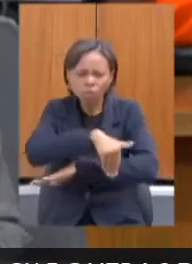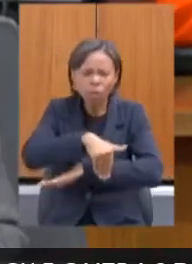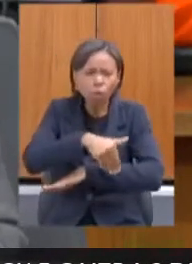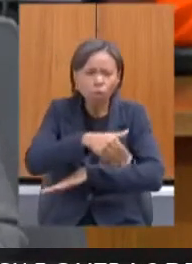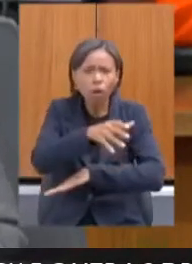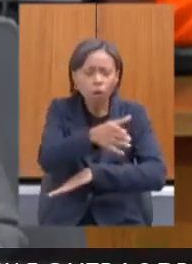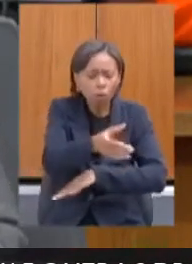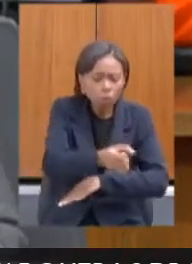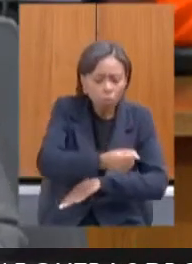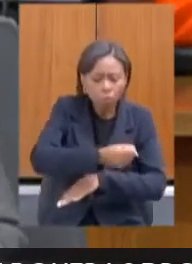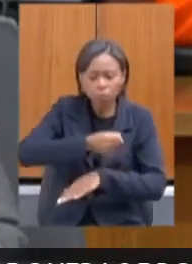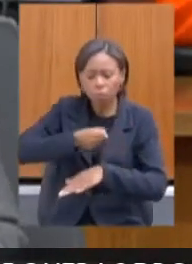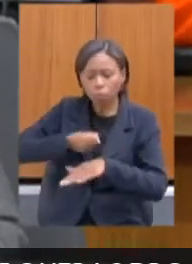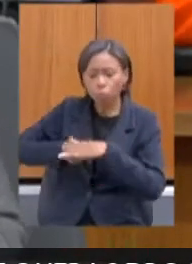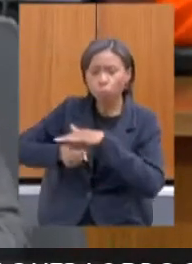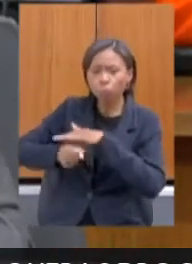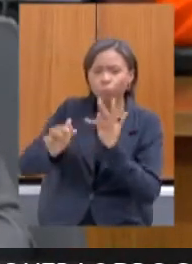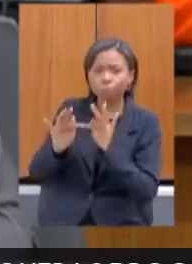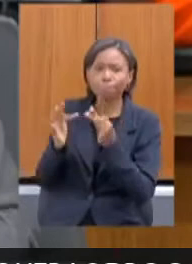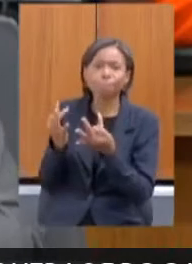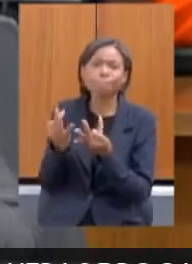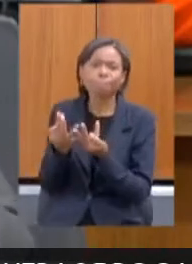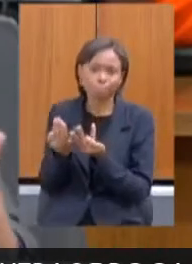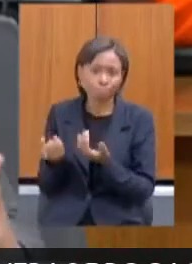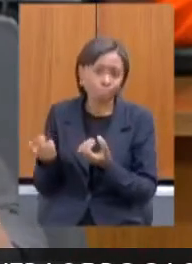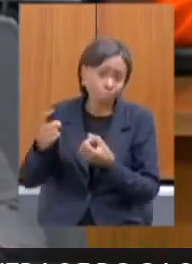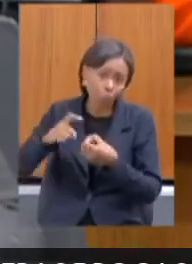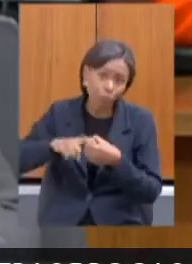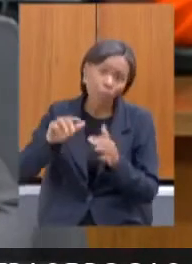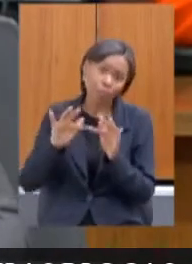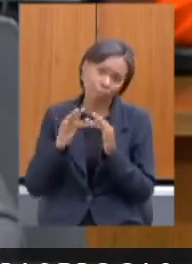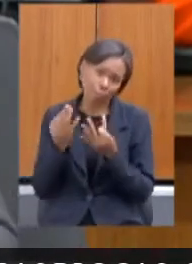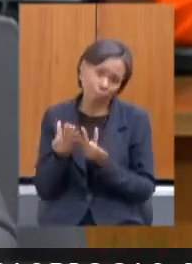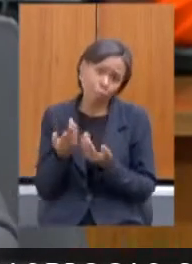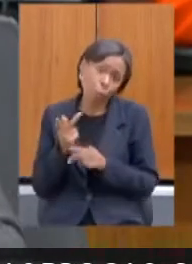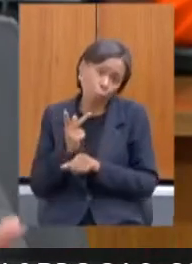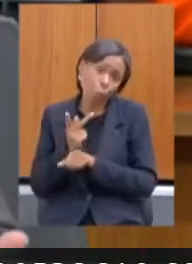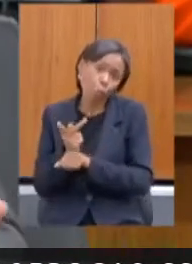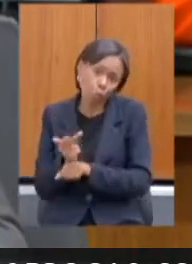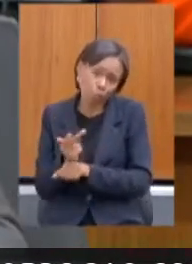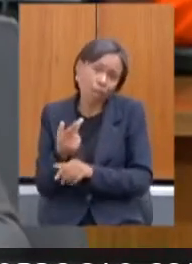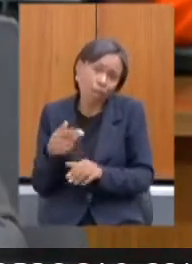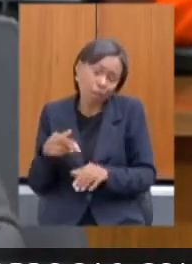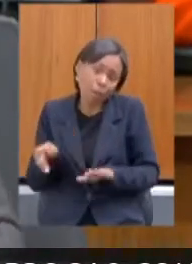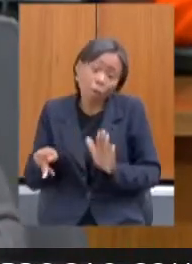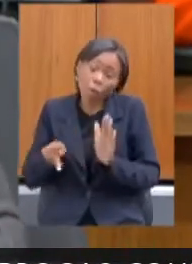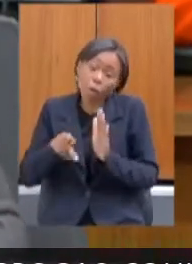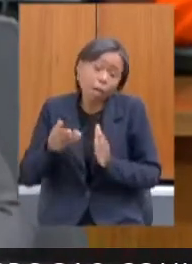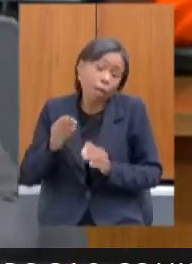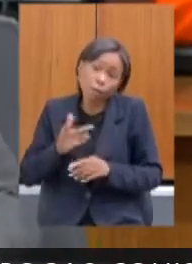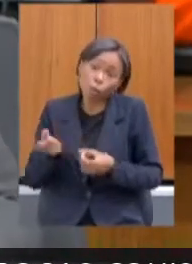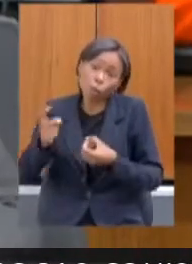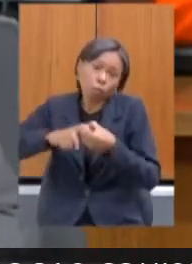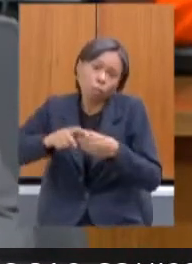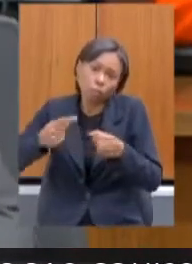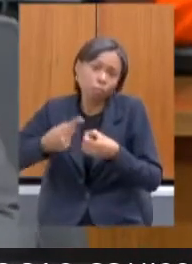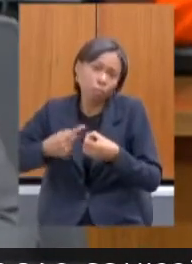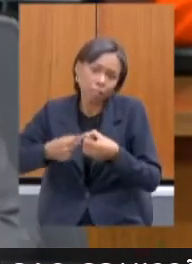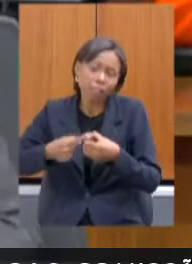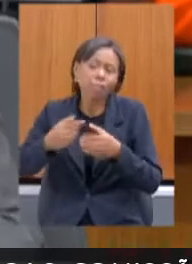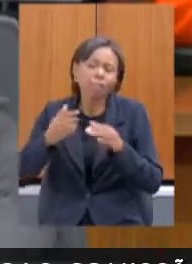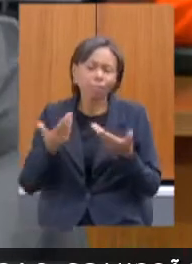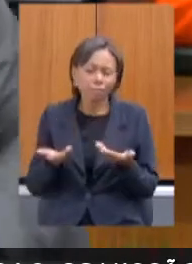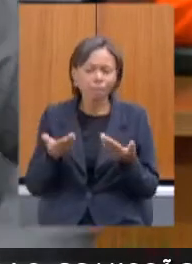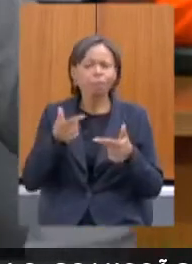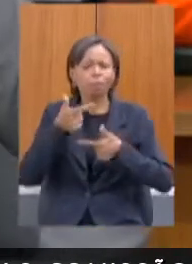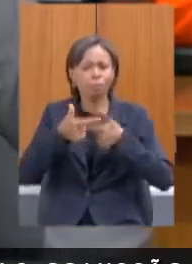a condição de procurar por essas famílias, às vezes retornar às suas próprias cidades, então, foi um trabalho muito responsável,